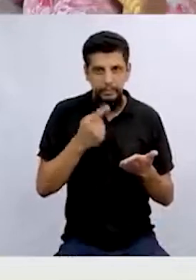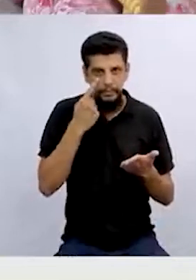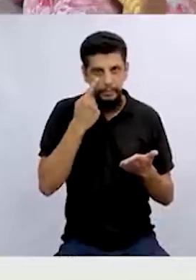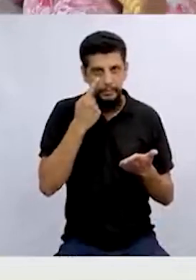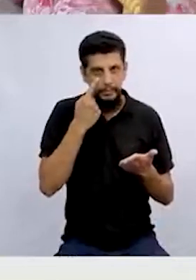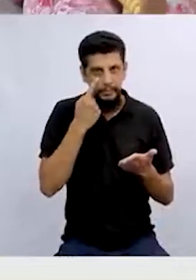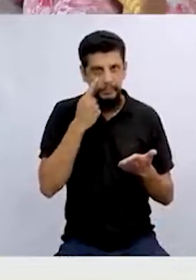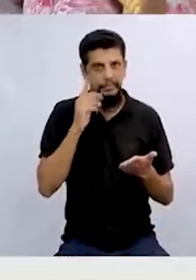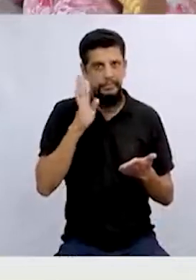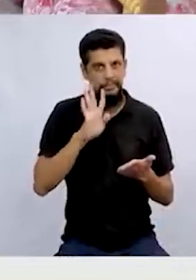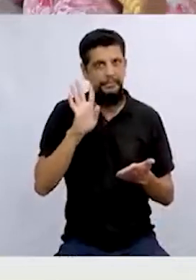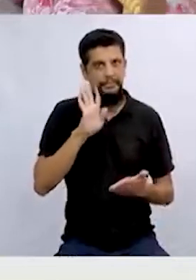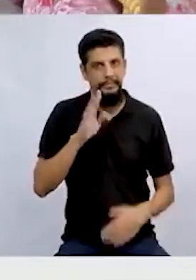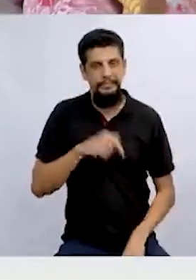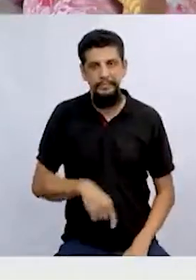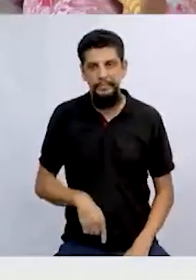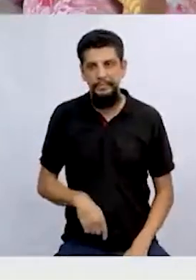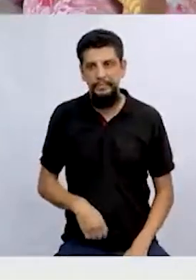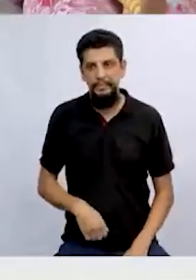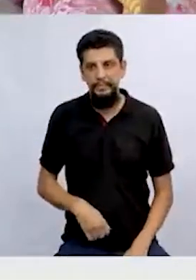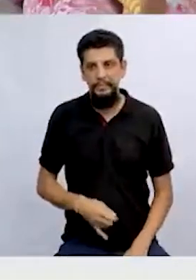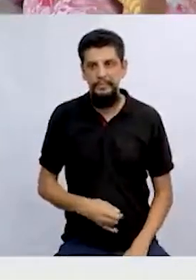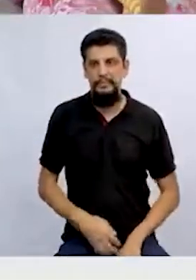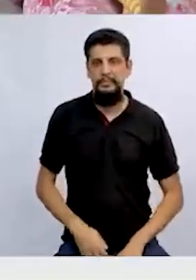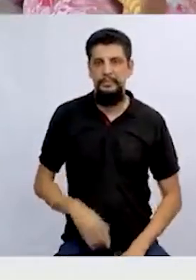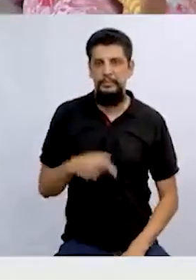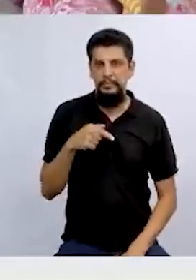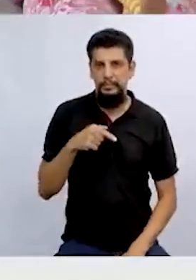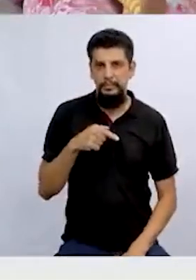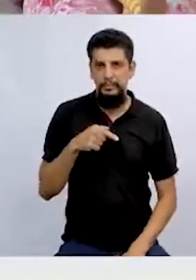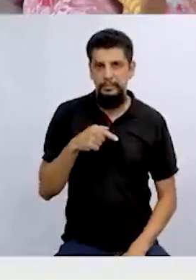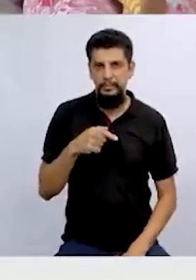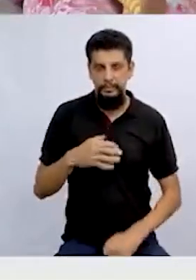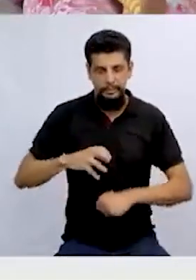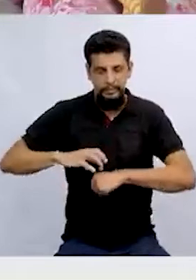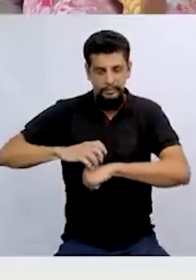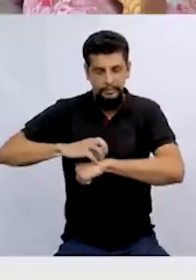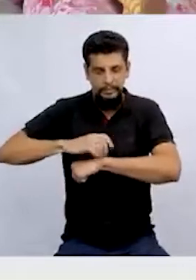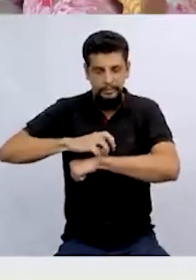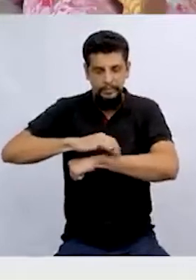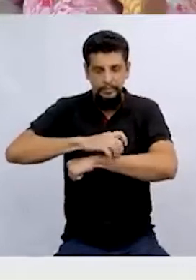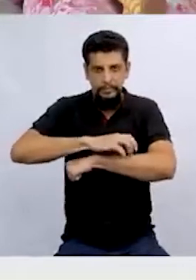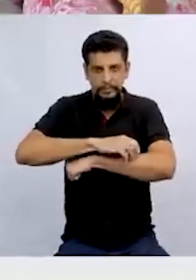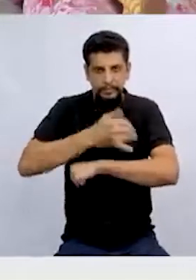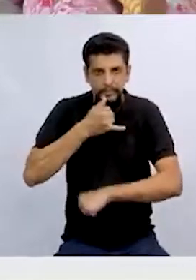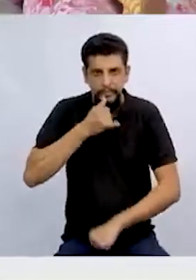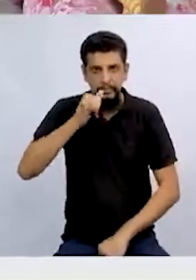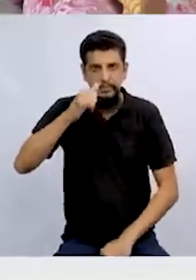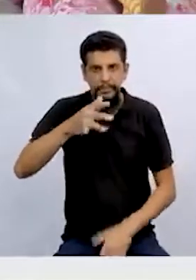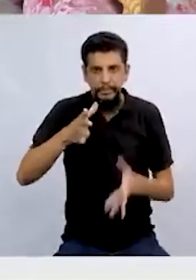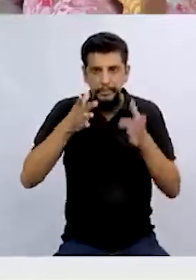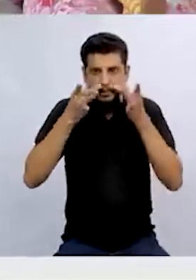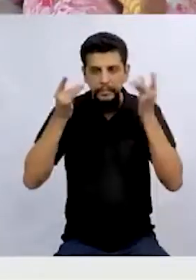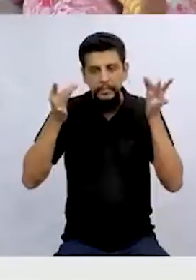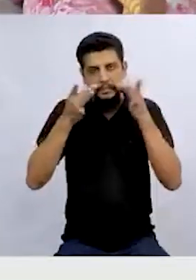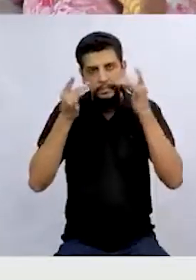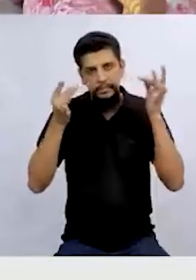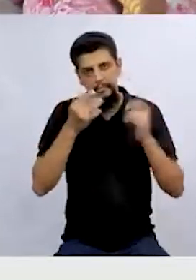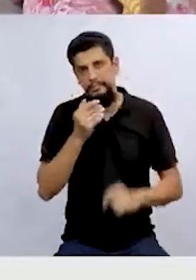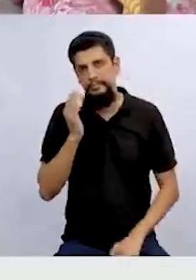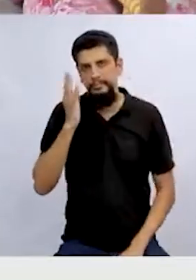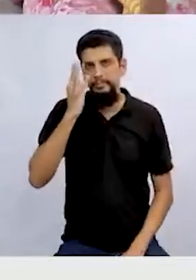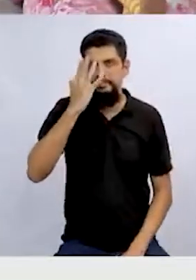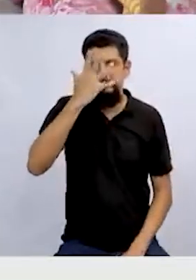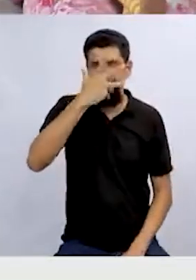no cabelo. Que bacana, né? E eletrificadamente, até a aranha ficou eletrificada. E o gatinho ali